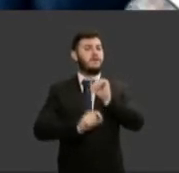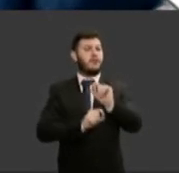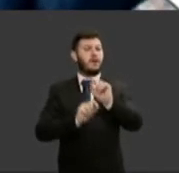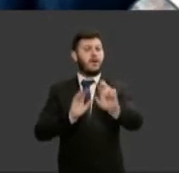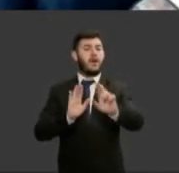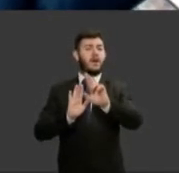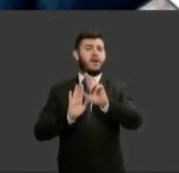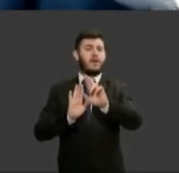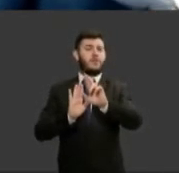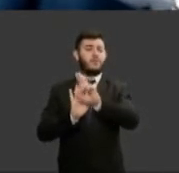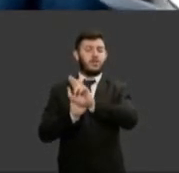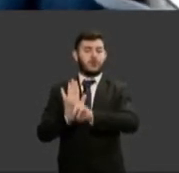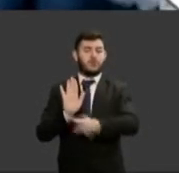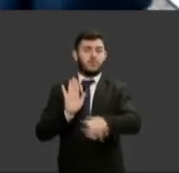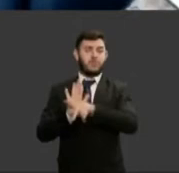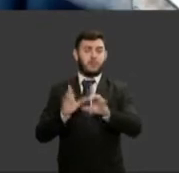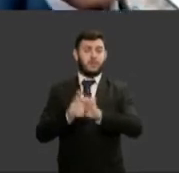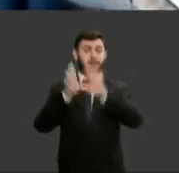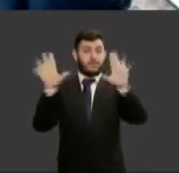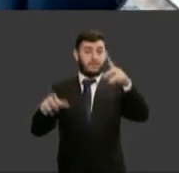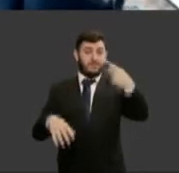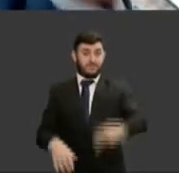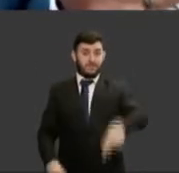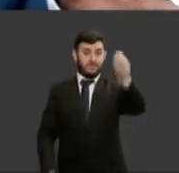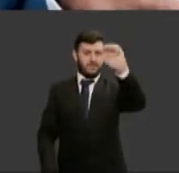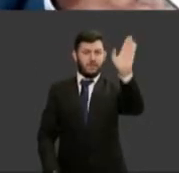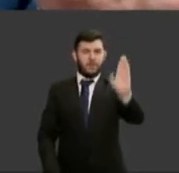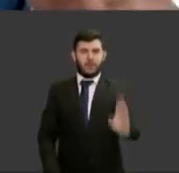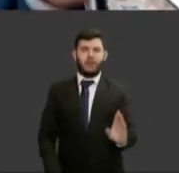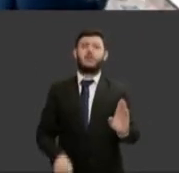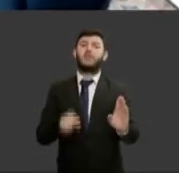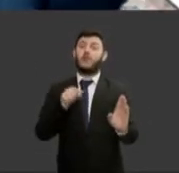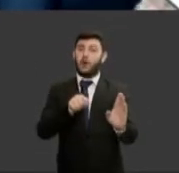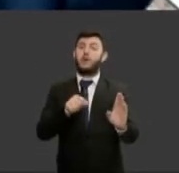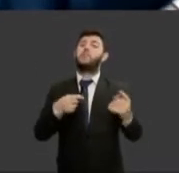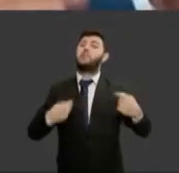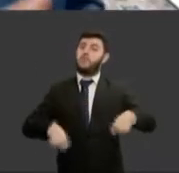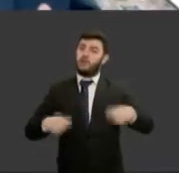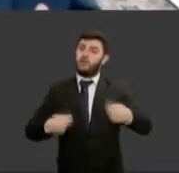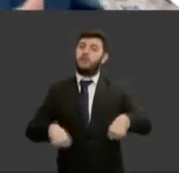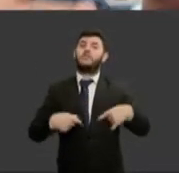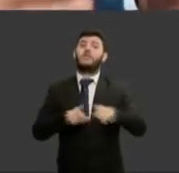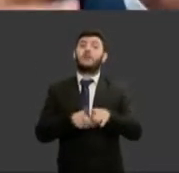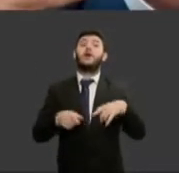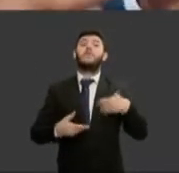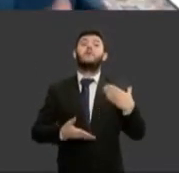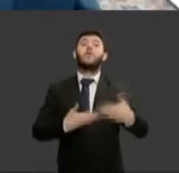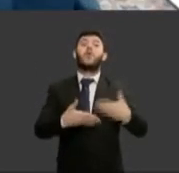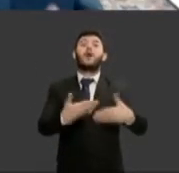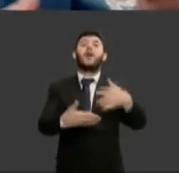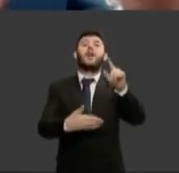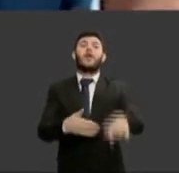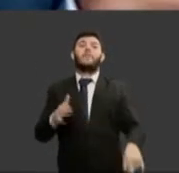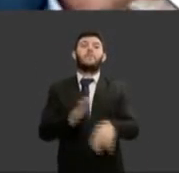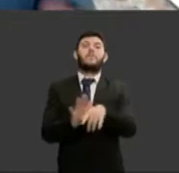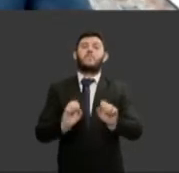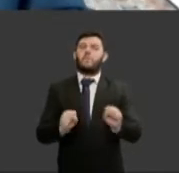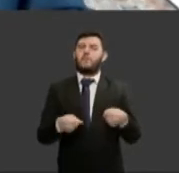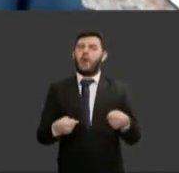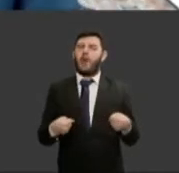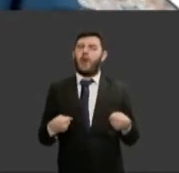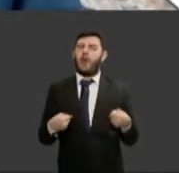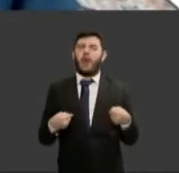democrático brasileiro deve vir acompanhada de progressivos esforços pela